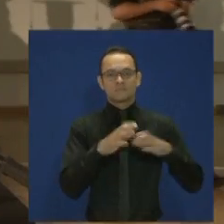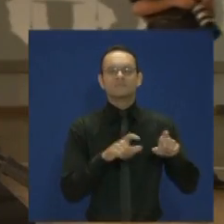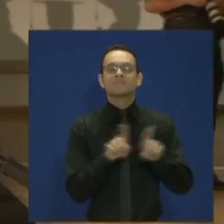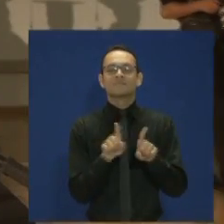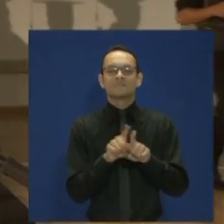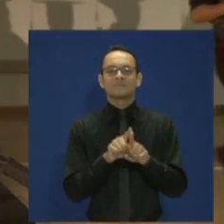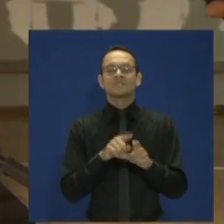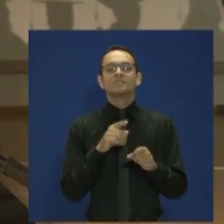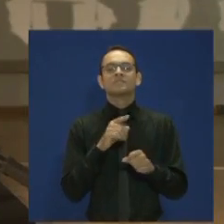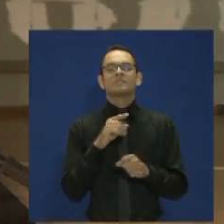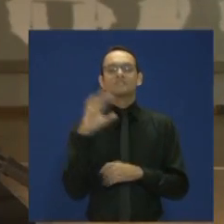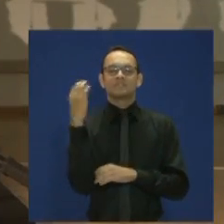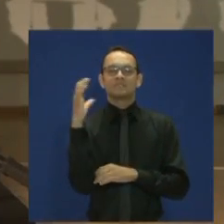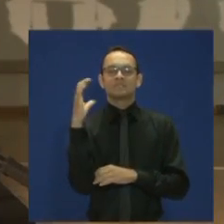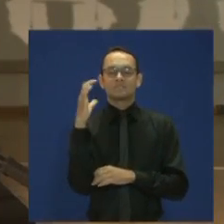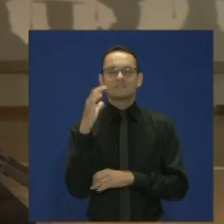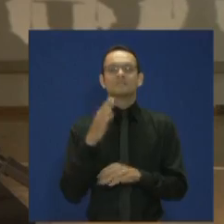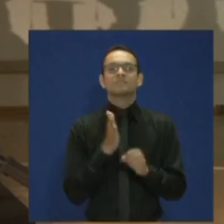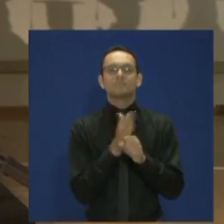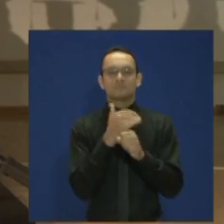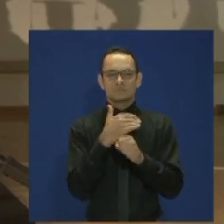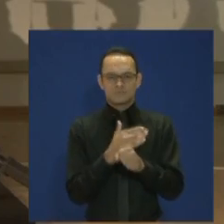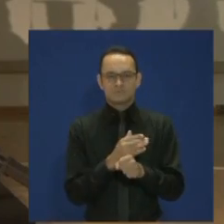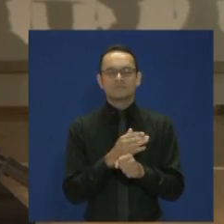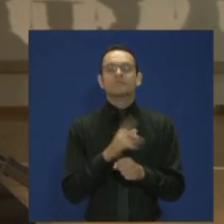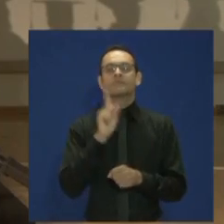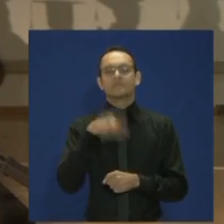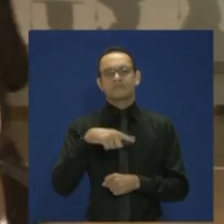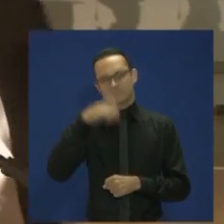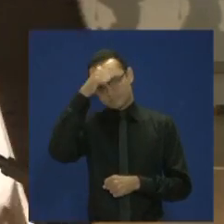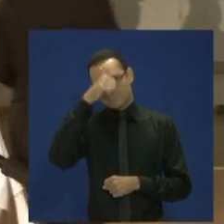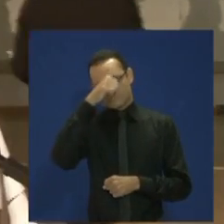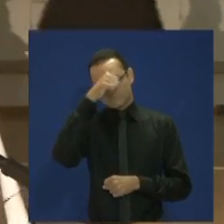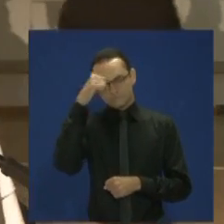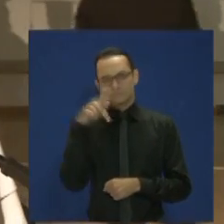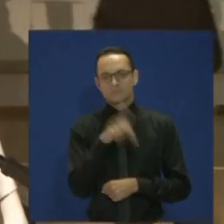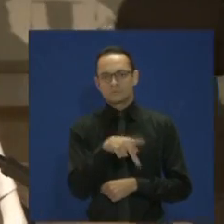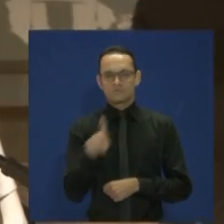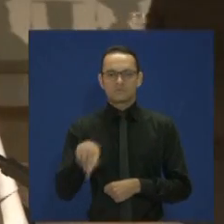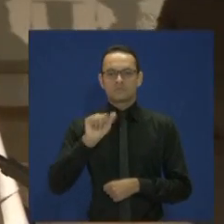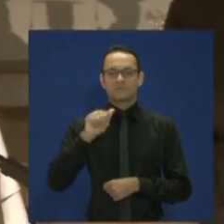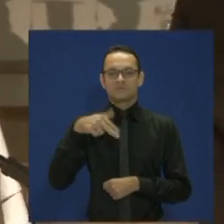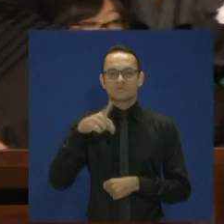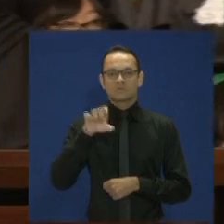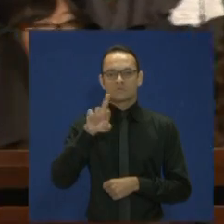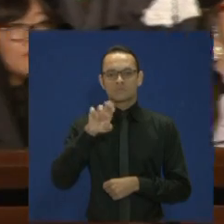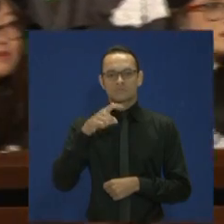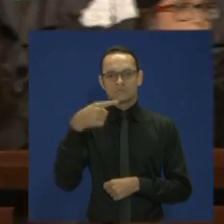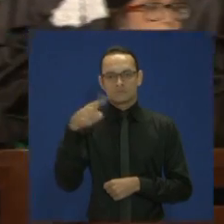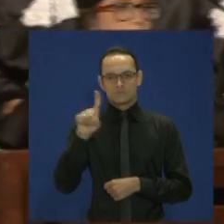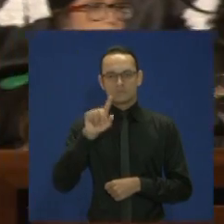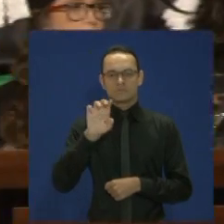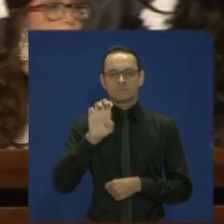curso de Ciências Biológicas e bacharelado e paranifo da turma, professor André Henrique,